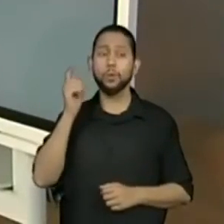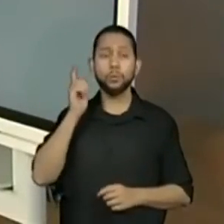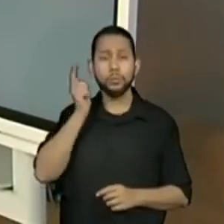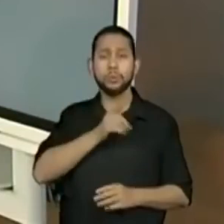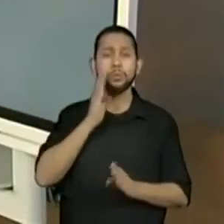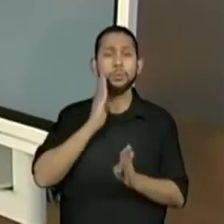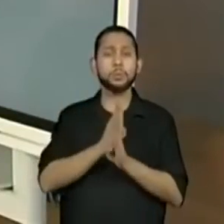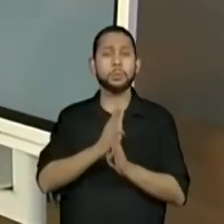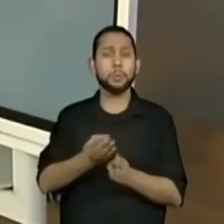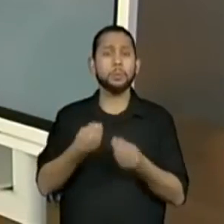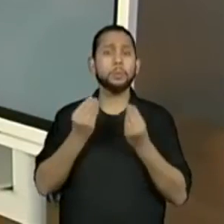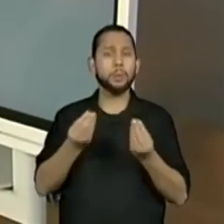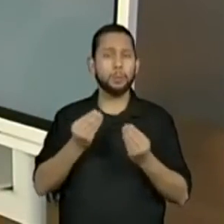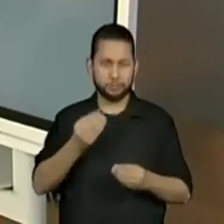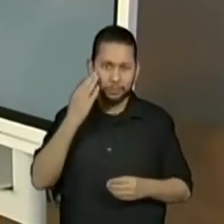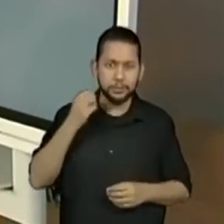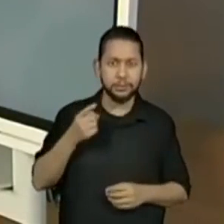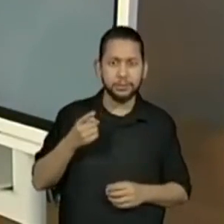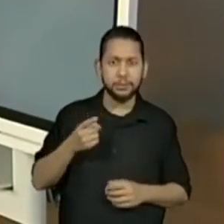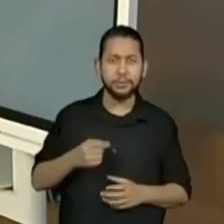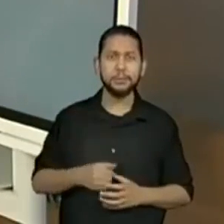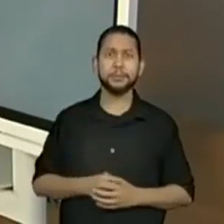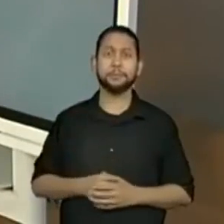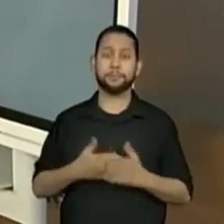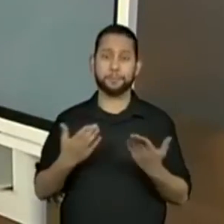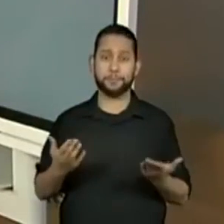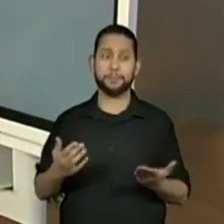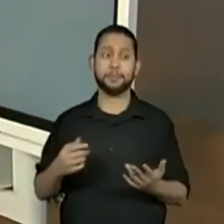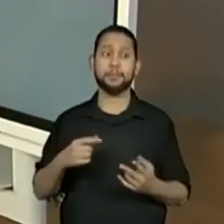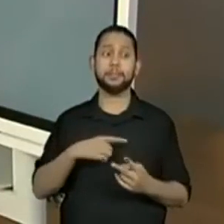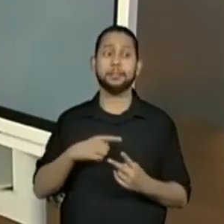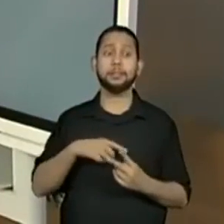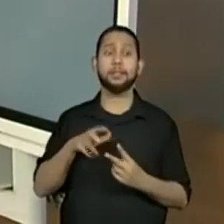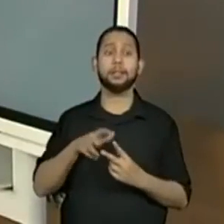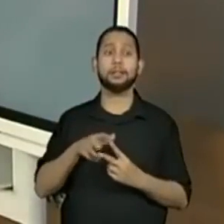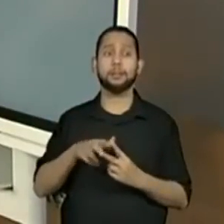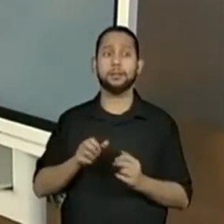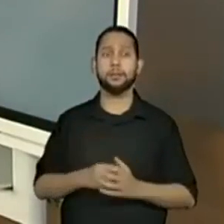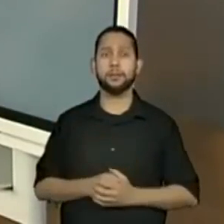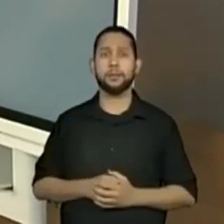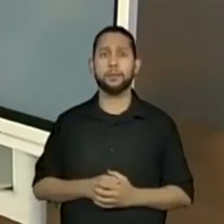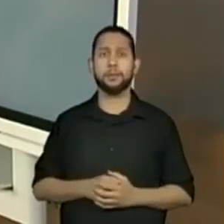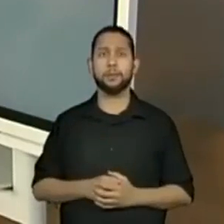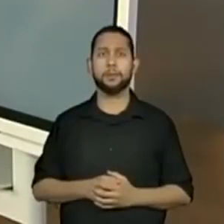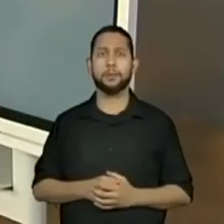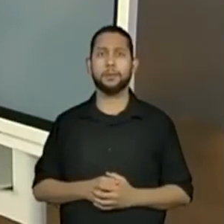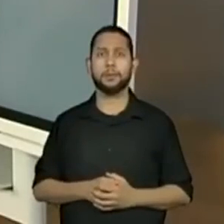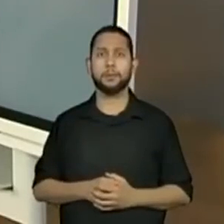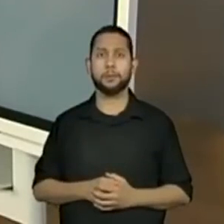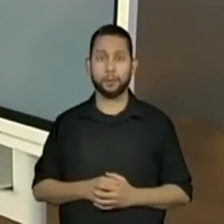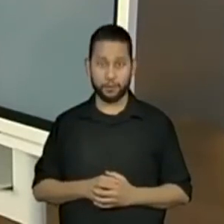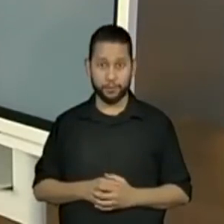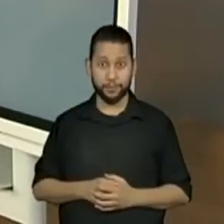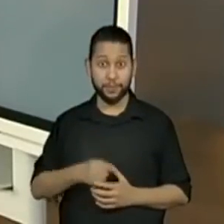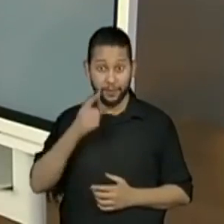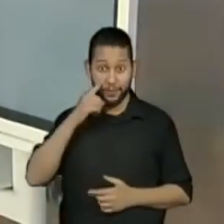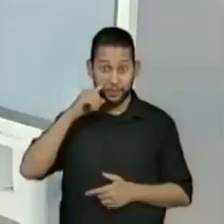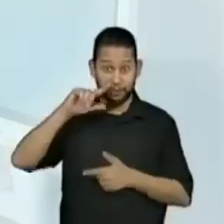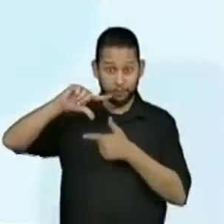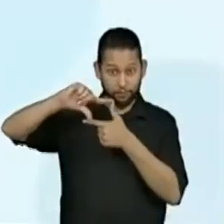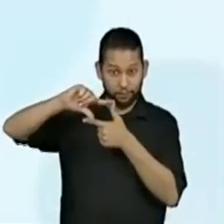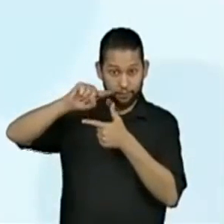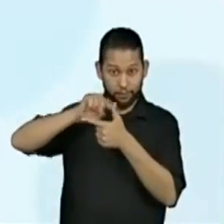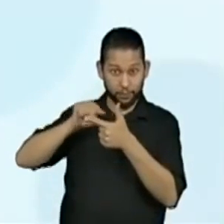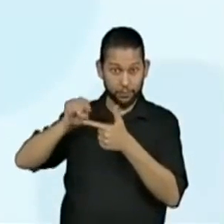na descoberta desse valor desconhecido? Nós temos aqui este sinal, este